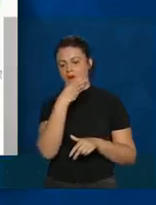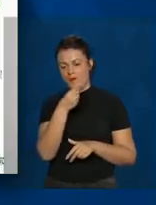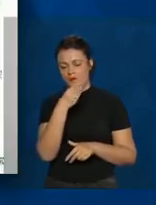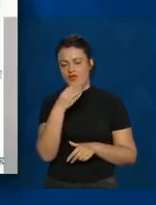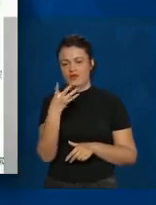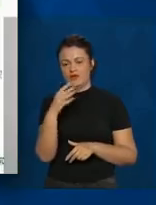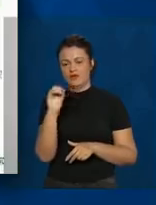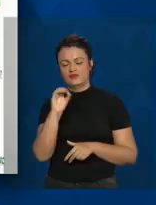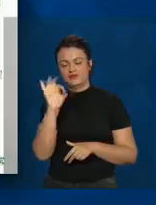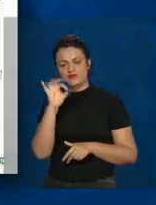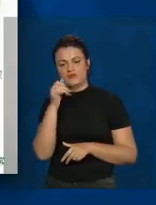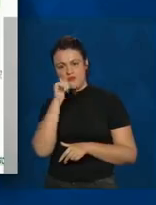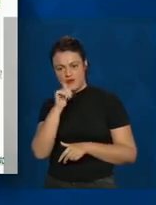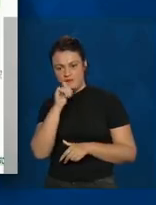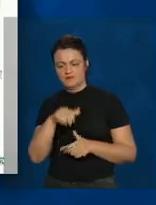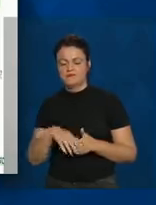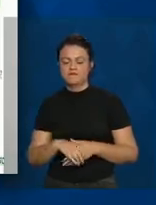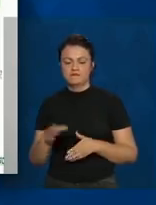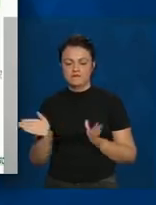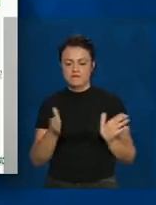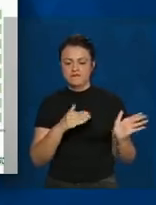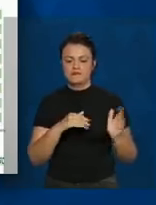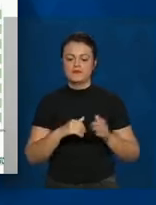40% mulheres, pode passar.